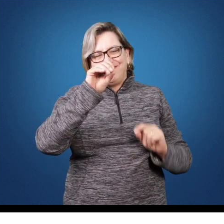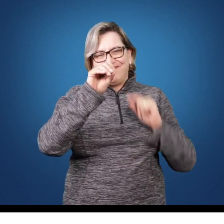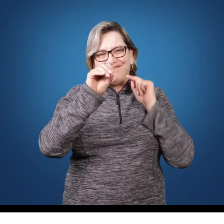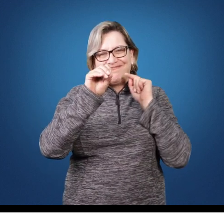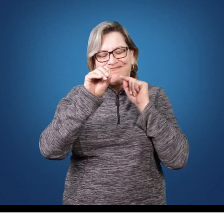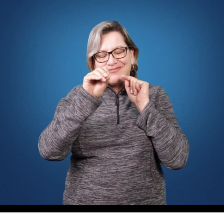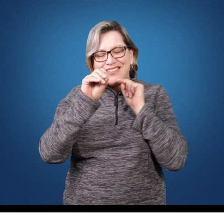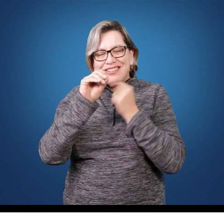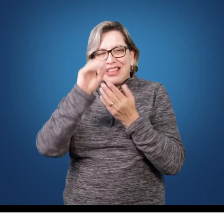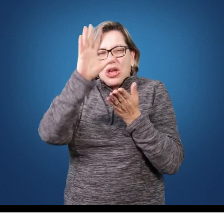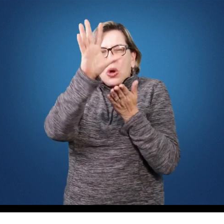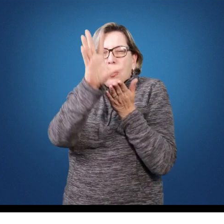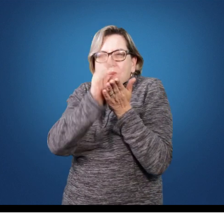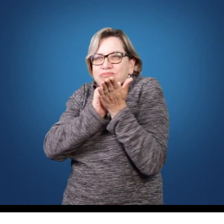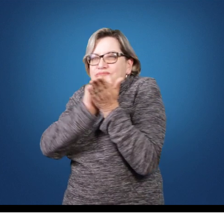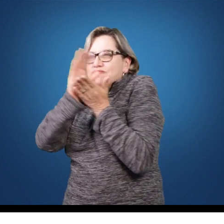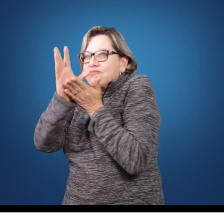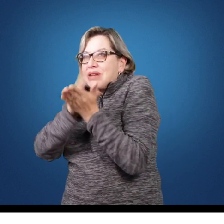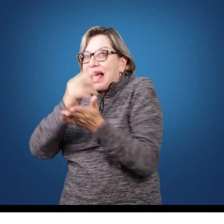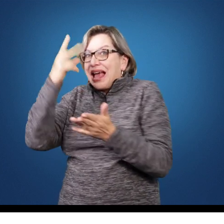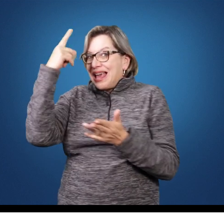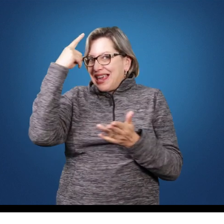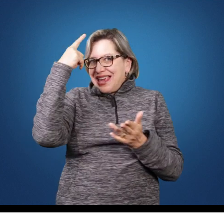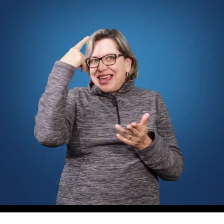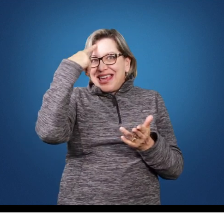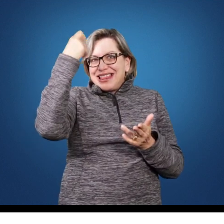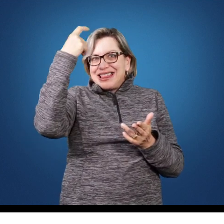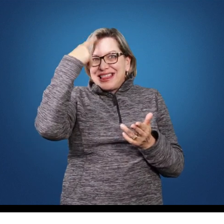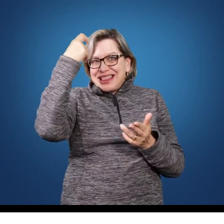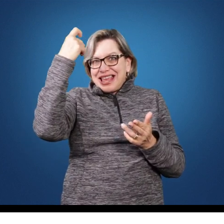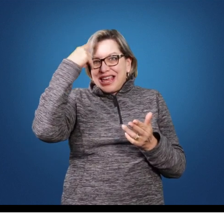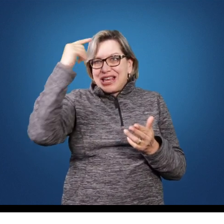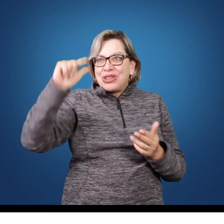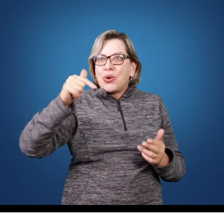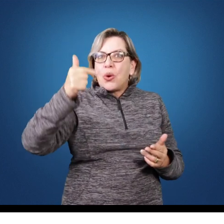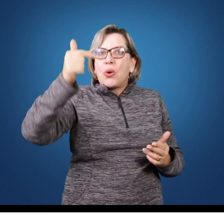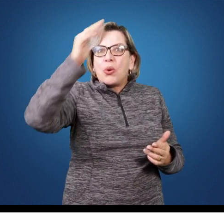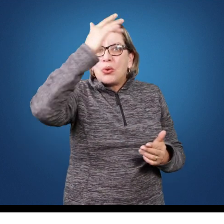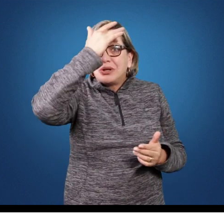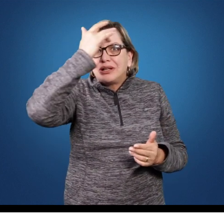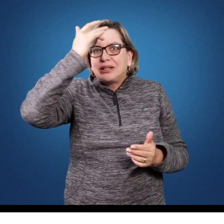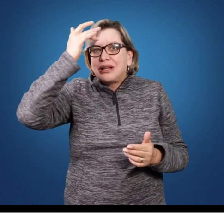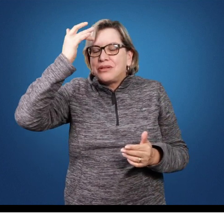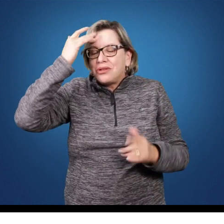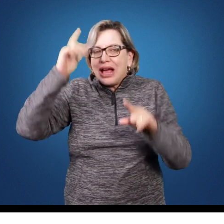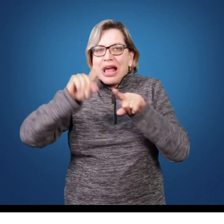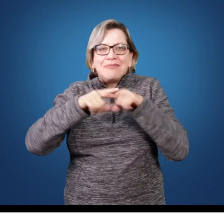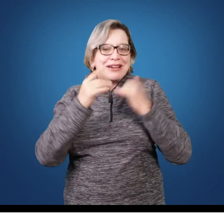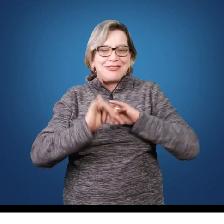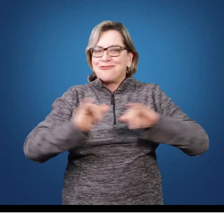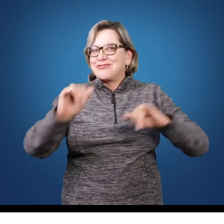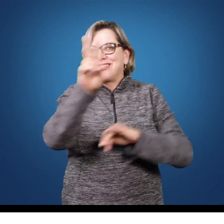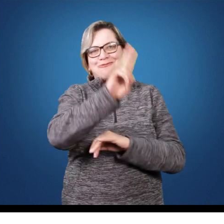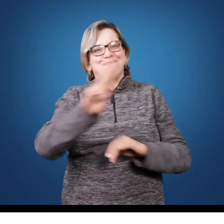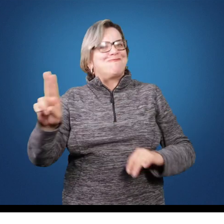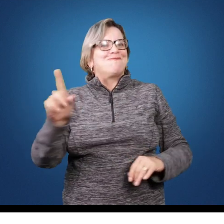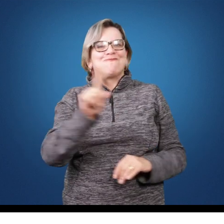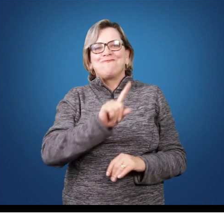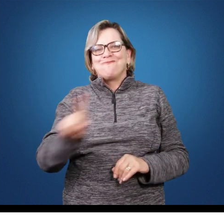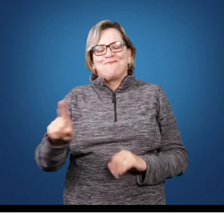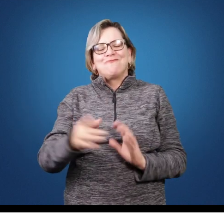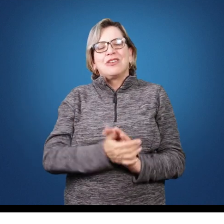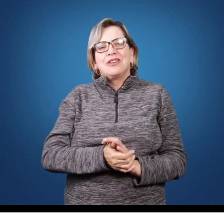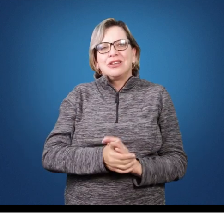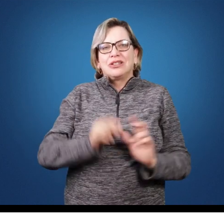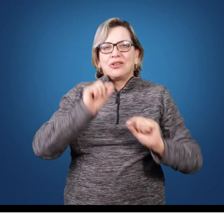você se apropriar da ideia de alguém sem citar a fonte. O plágio